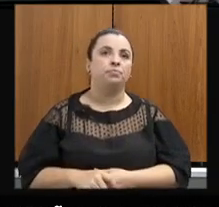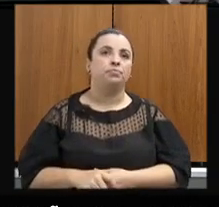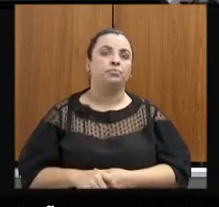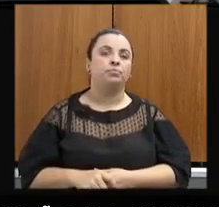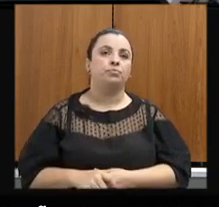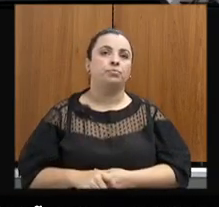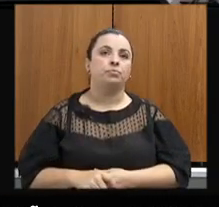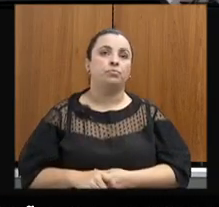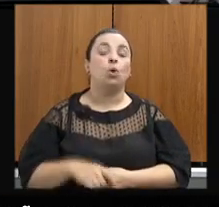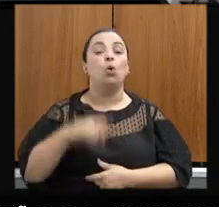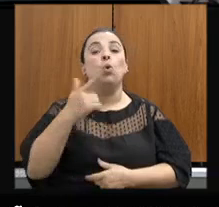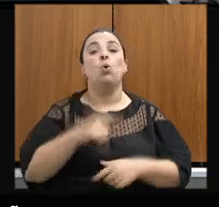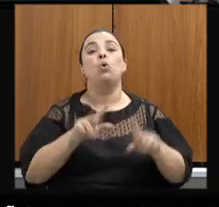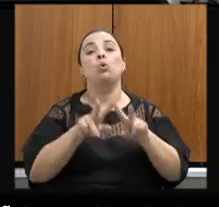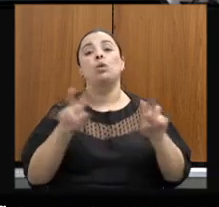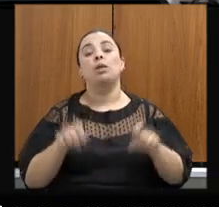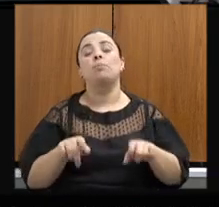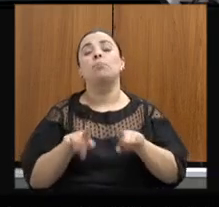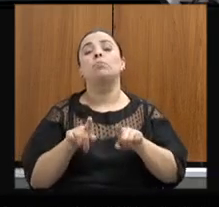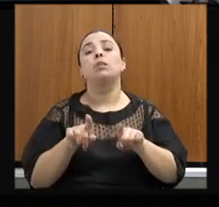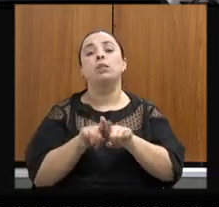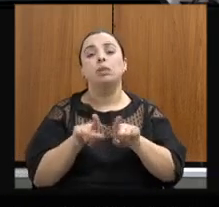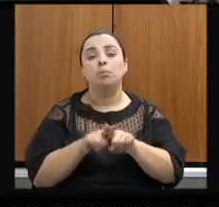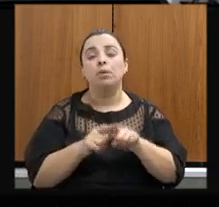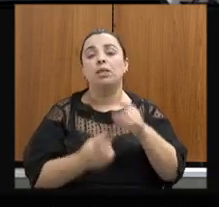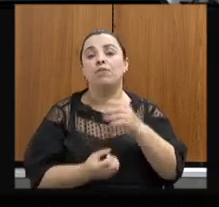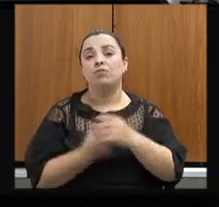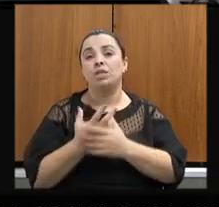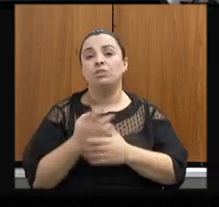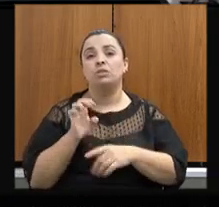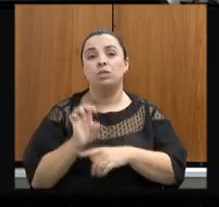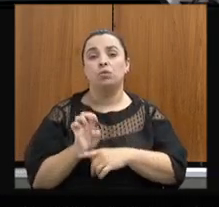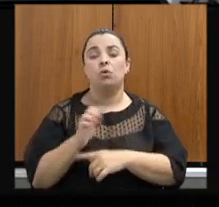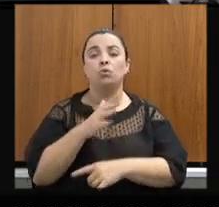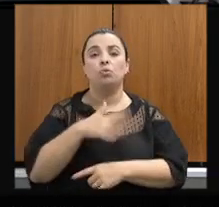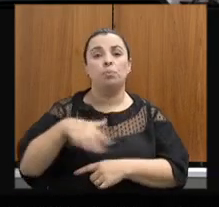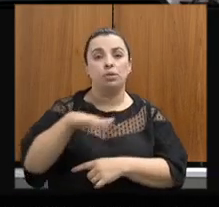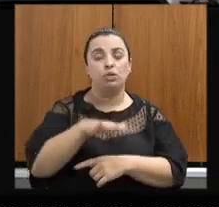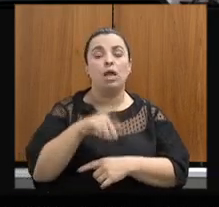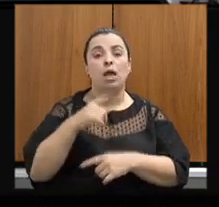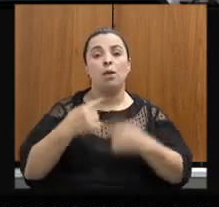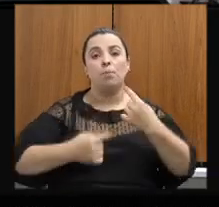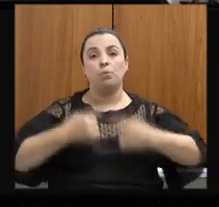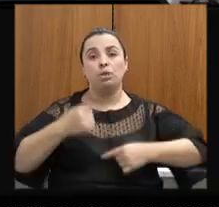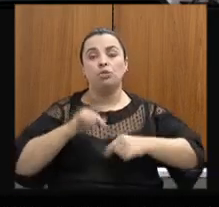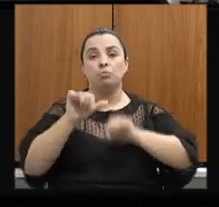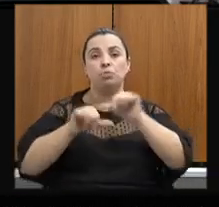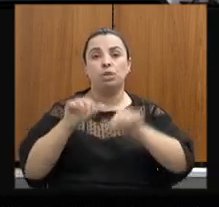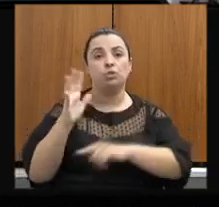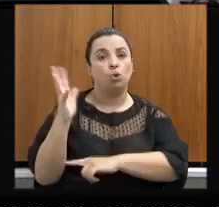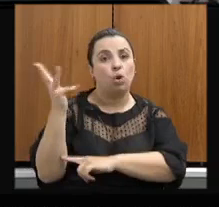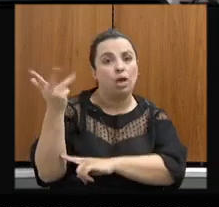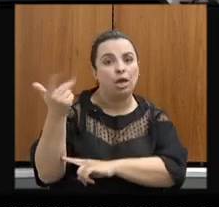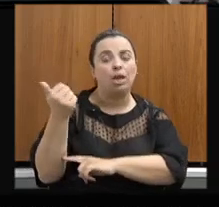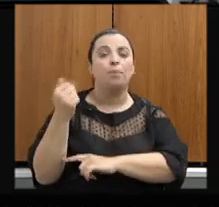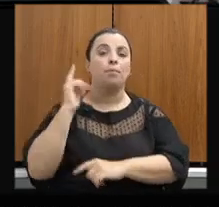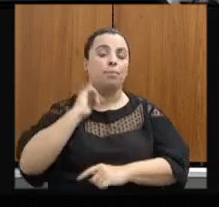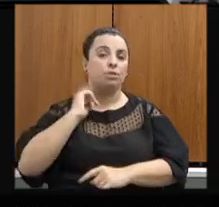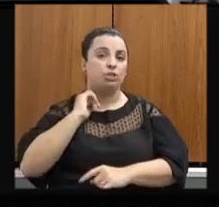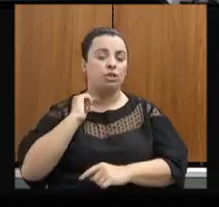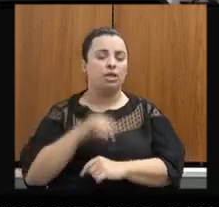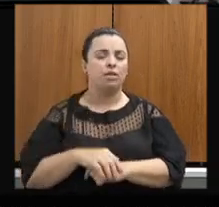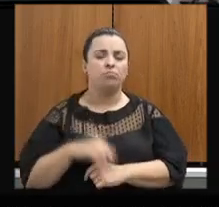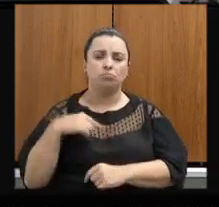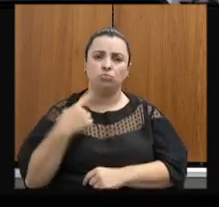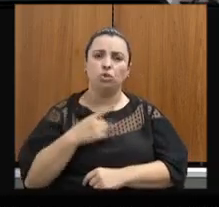Outro tema também da Fundação Estadual do Meio Ambiente Política de Mudanças Climáticas no Estado de Minas Gerais. Nós estamos,